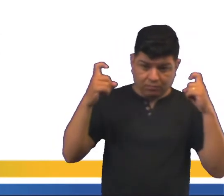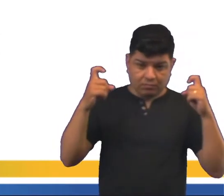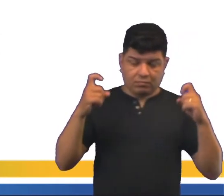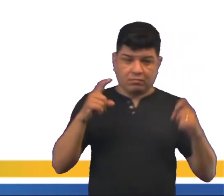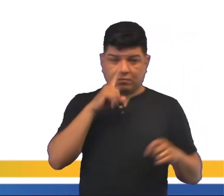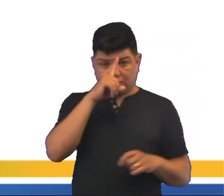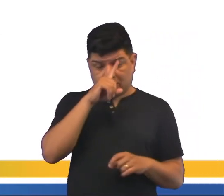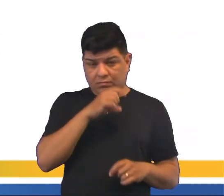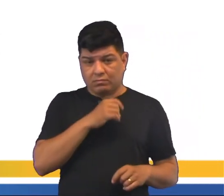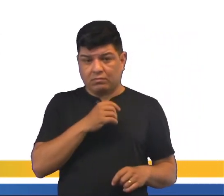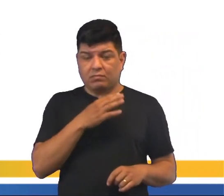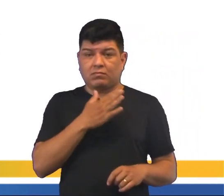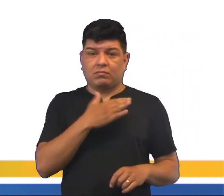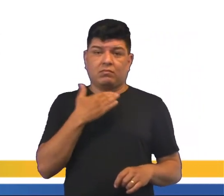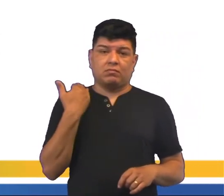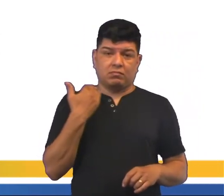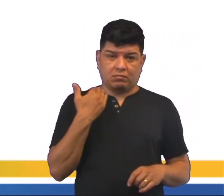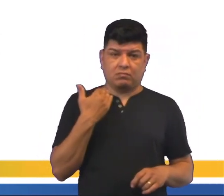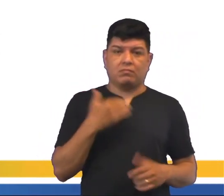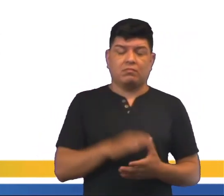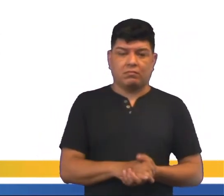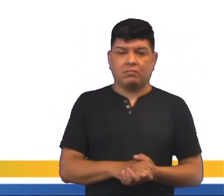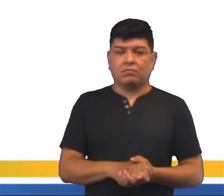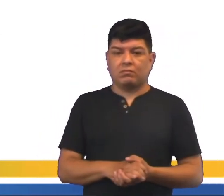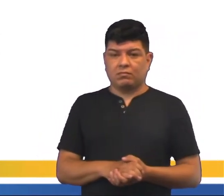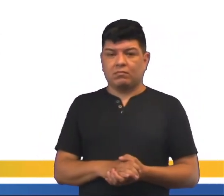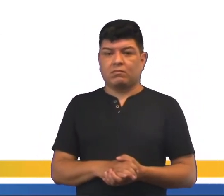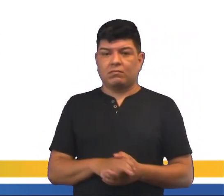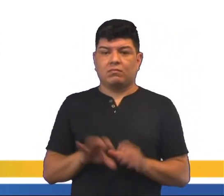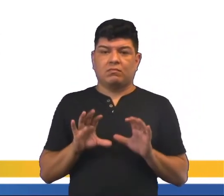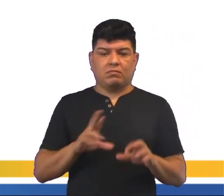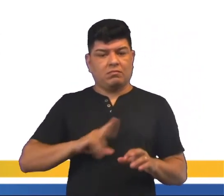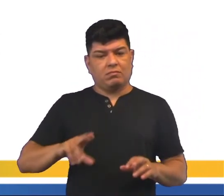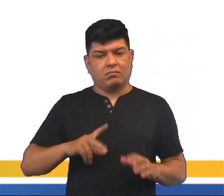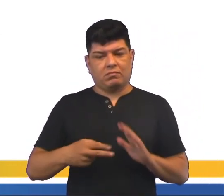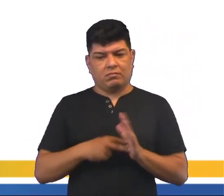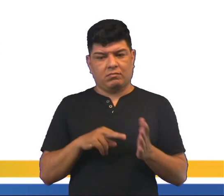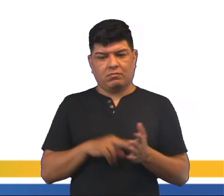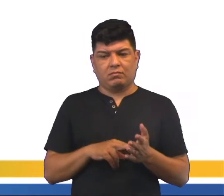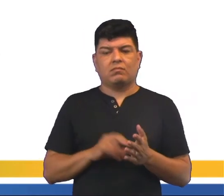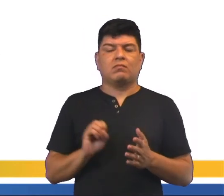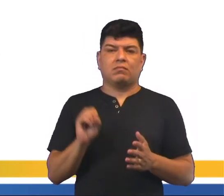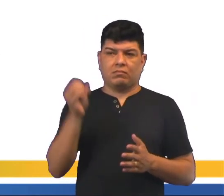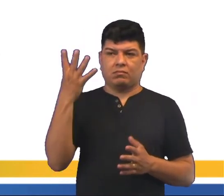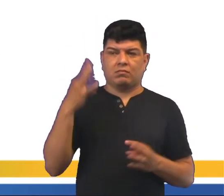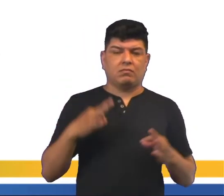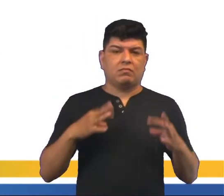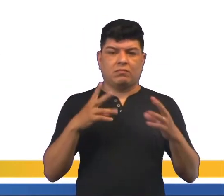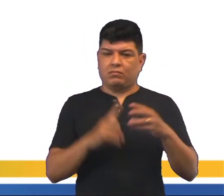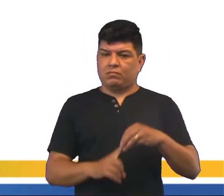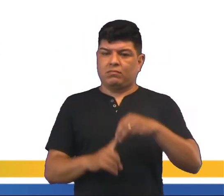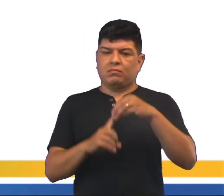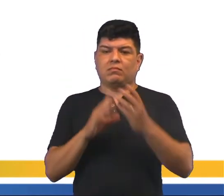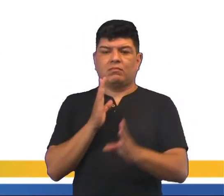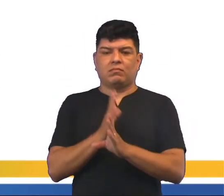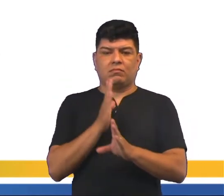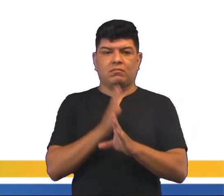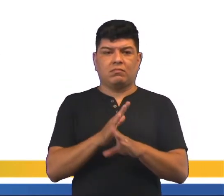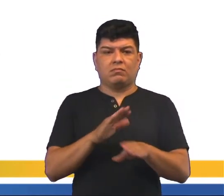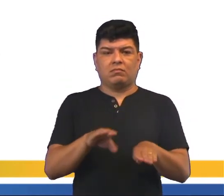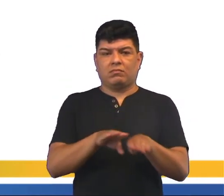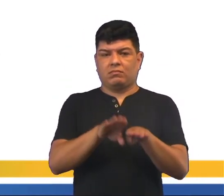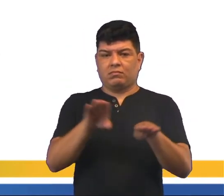correndo risco de perder a vida por uma bala perdida? Então, isso aí não tem nada a ver. A segregação acontece unicamente pela